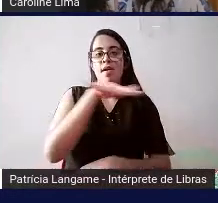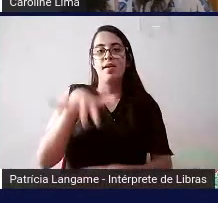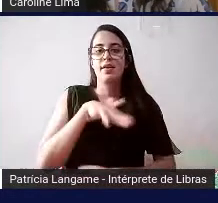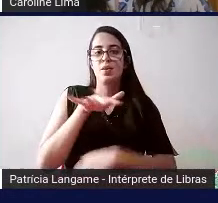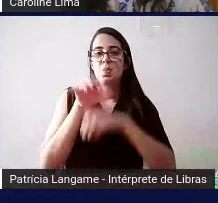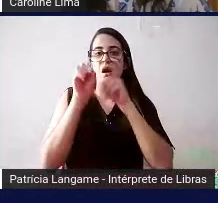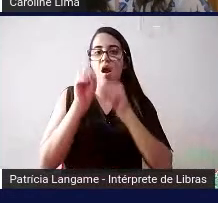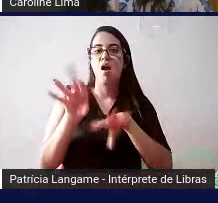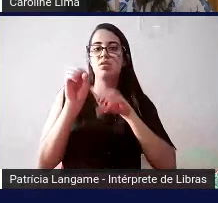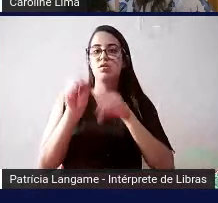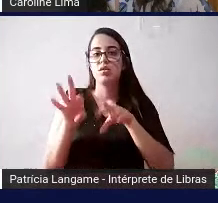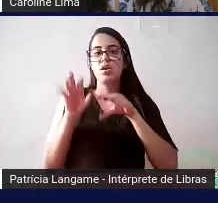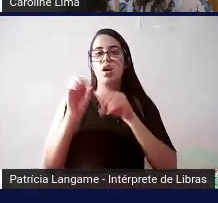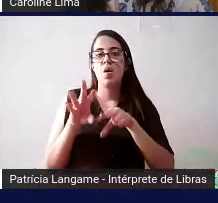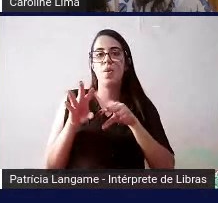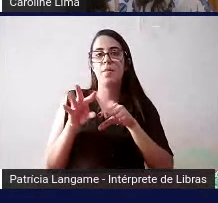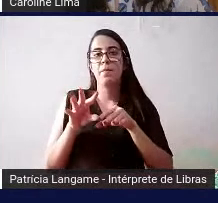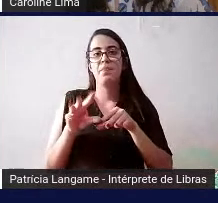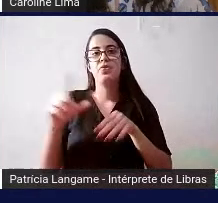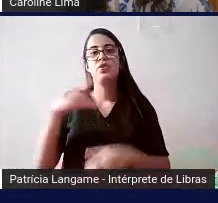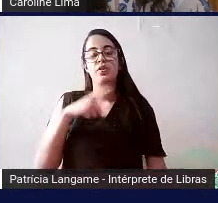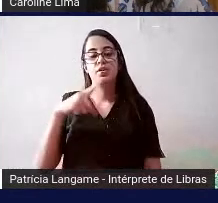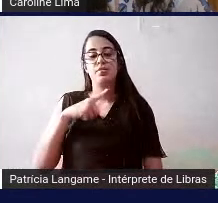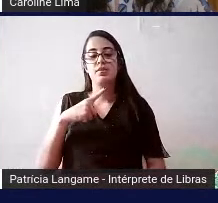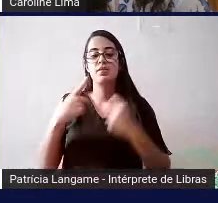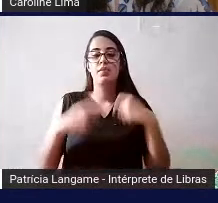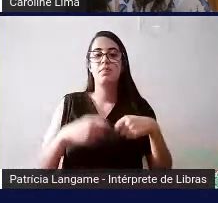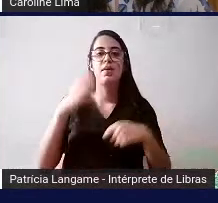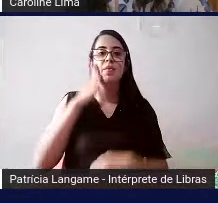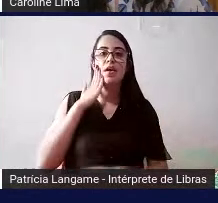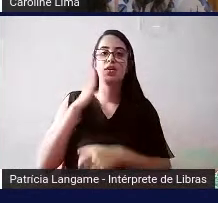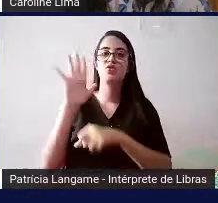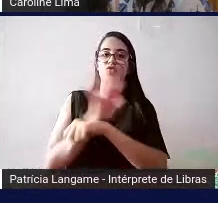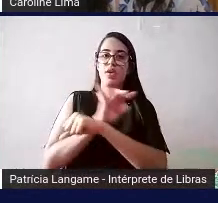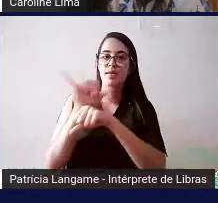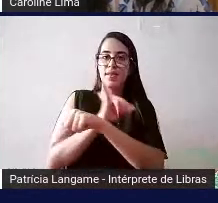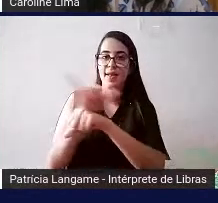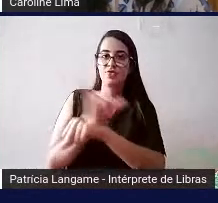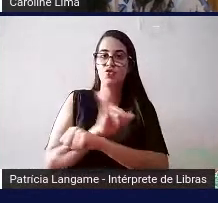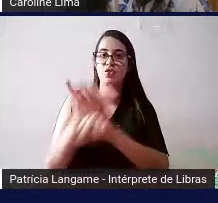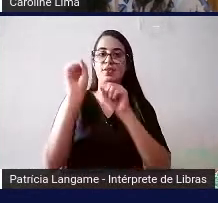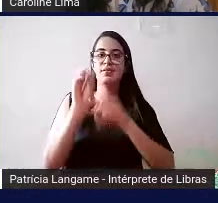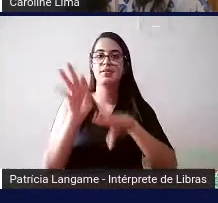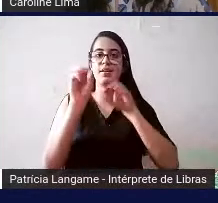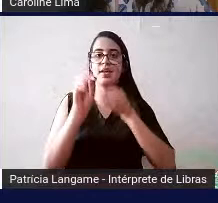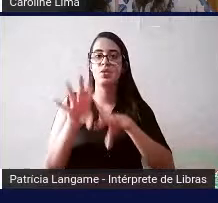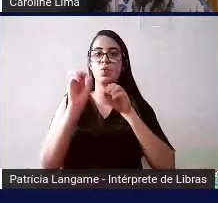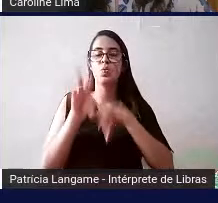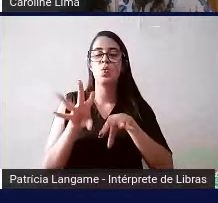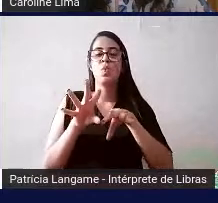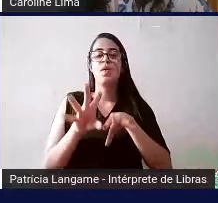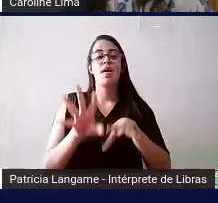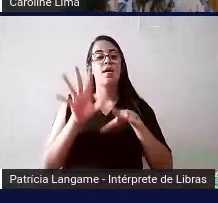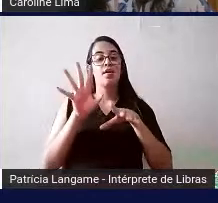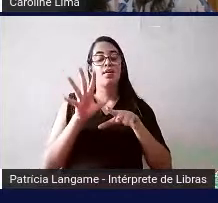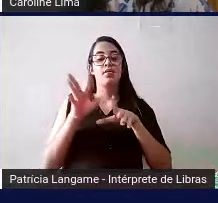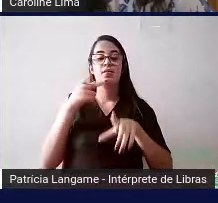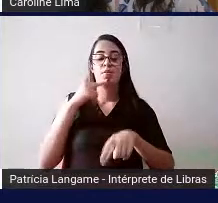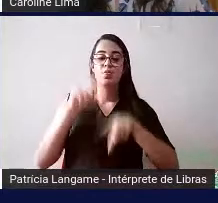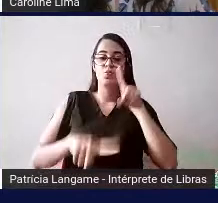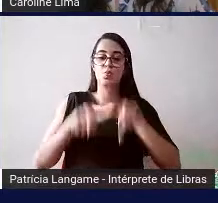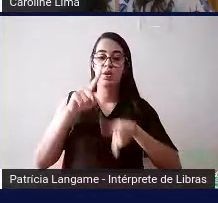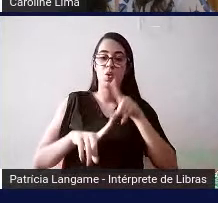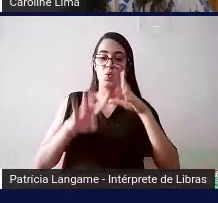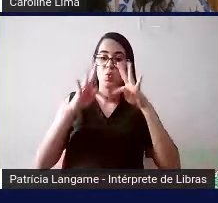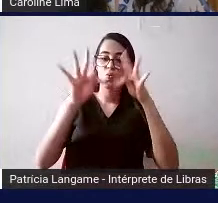o que a gente tem que mais levar em conta são as estratégias de ensino isso a gente também chama de recursos de tecnologia assistiva a gente